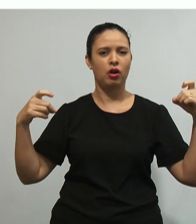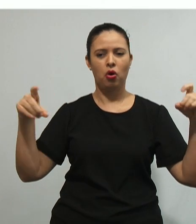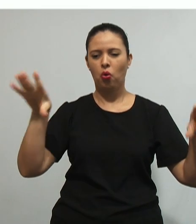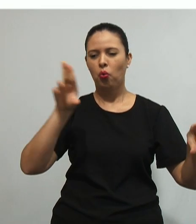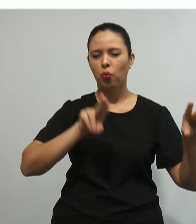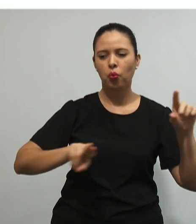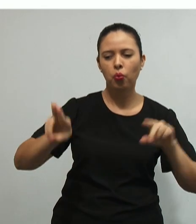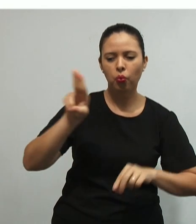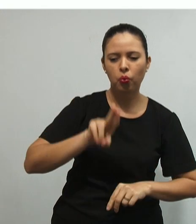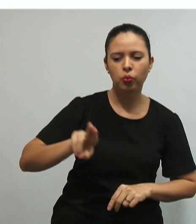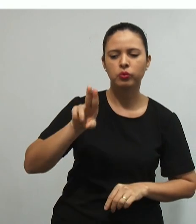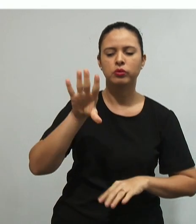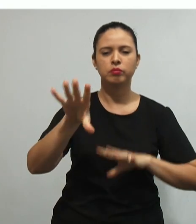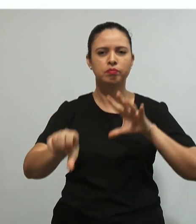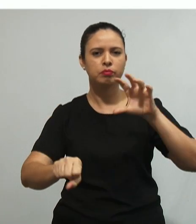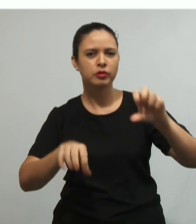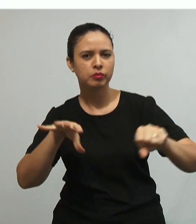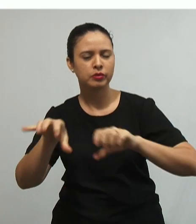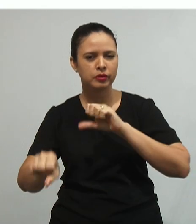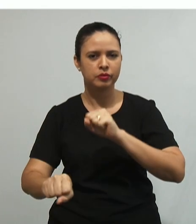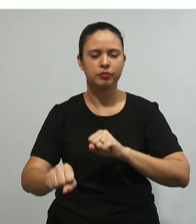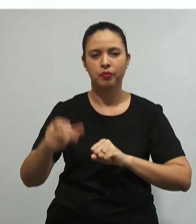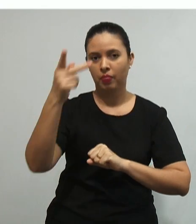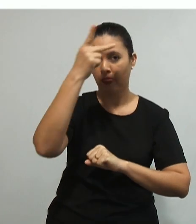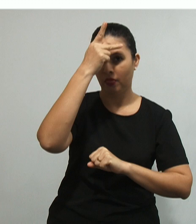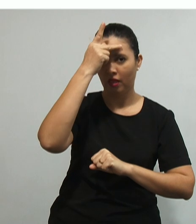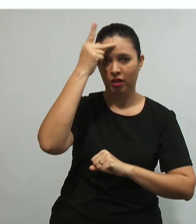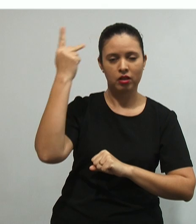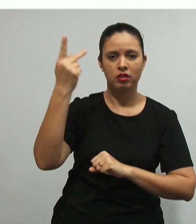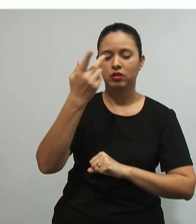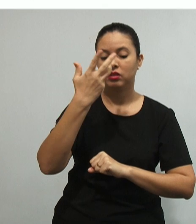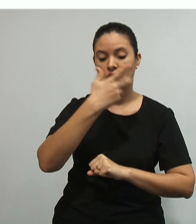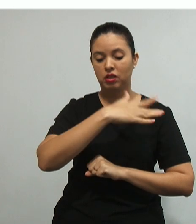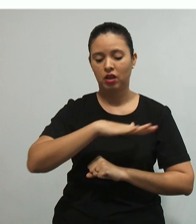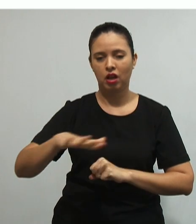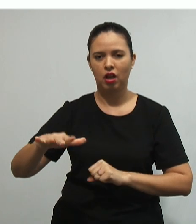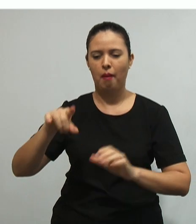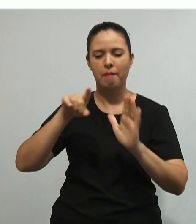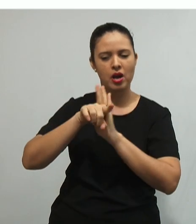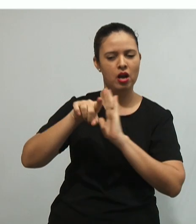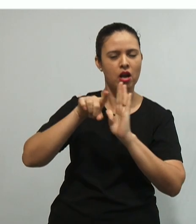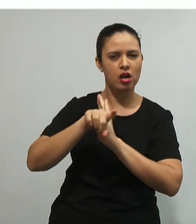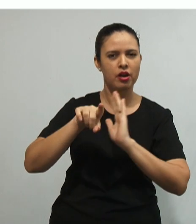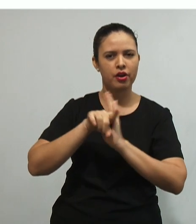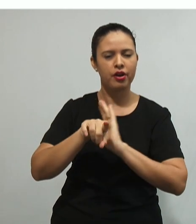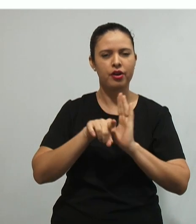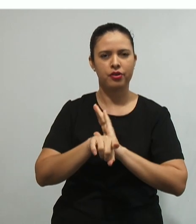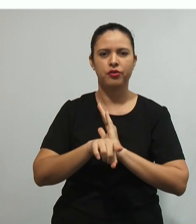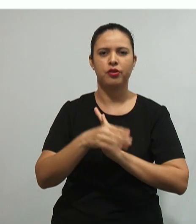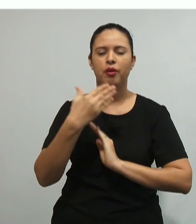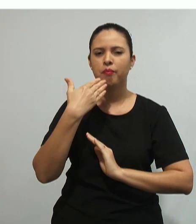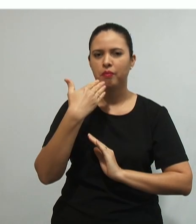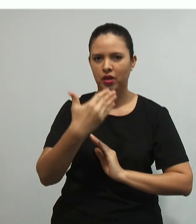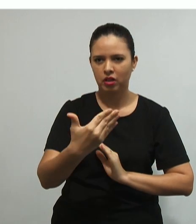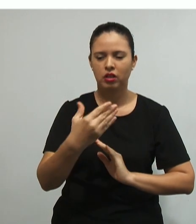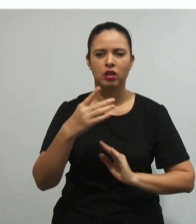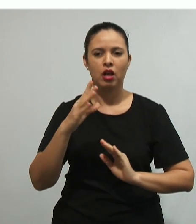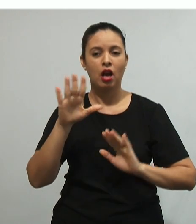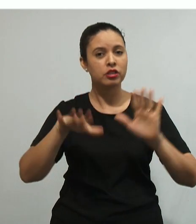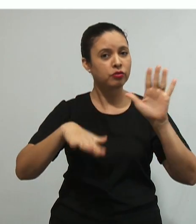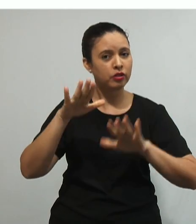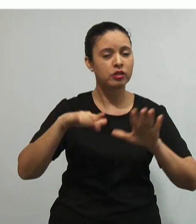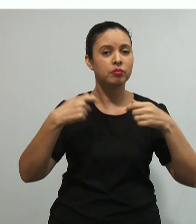Daqueles que, diante de uma pergunta, não estão satisfeitos com o nível de suas respostas. Pede a sujeira e o